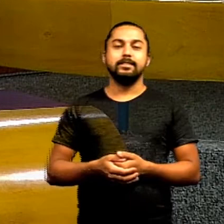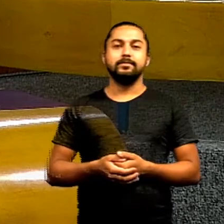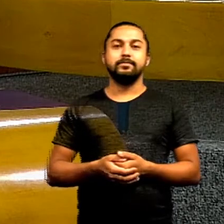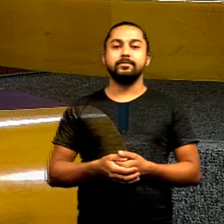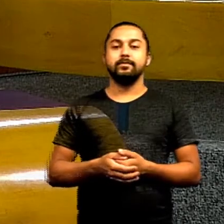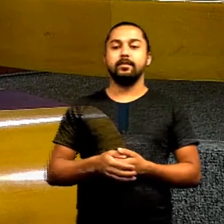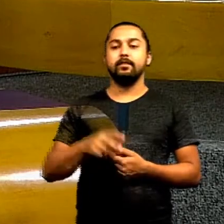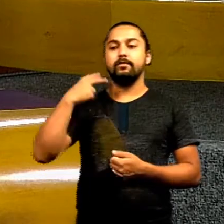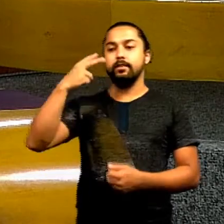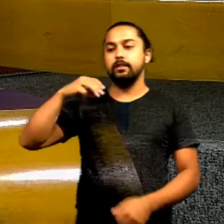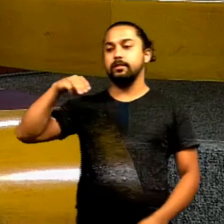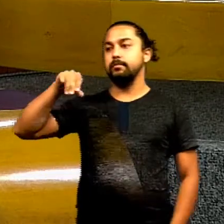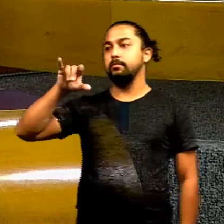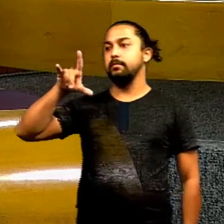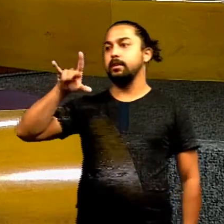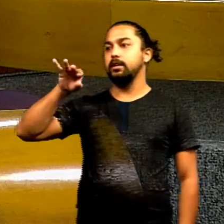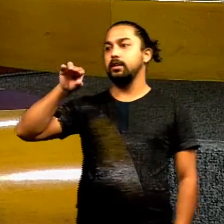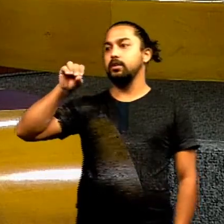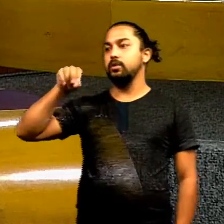vereador Milton Mercês